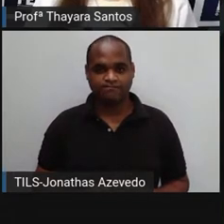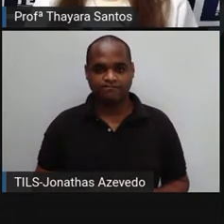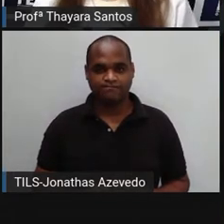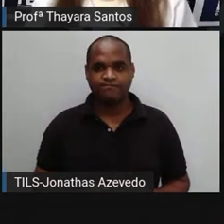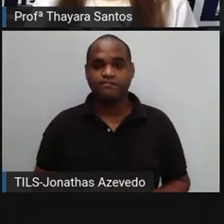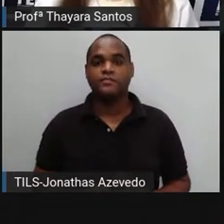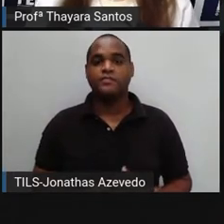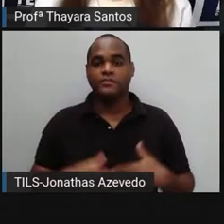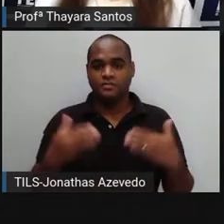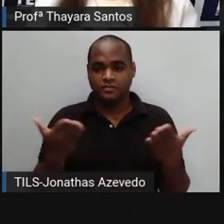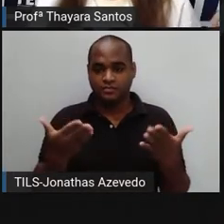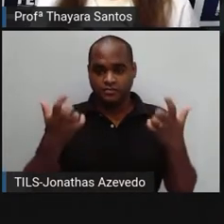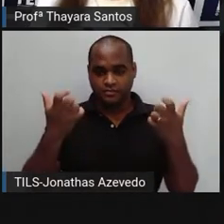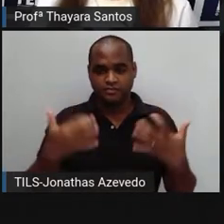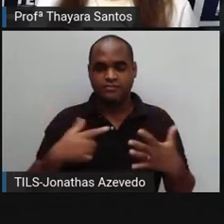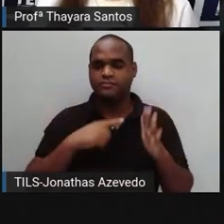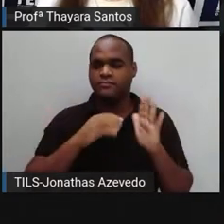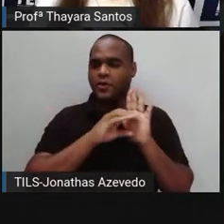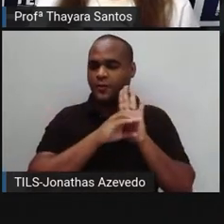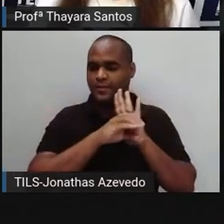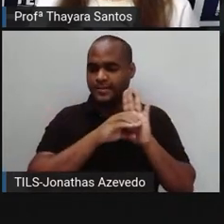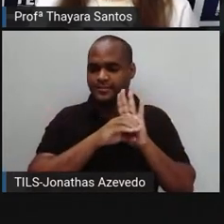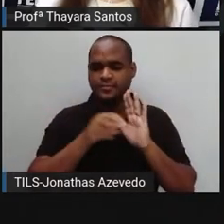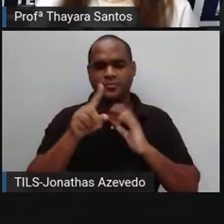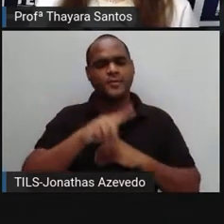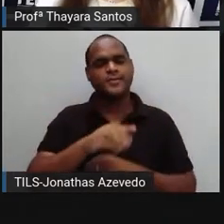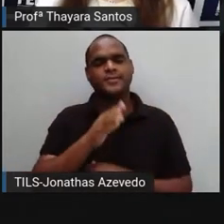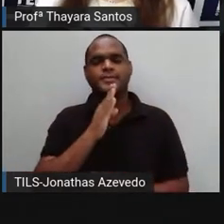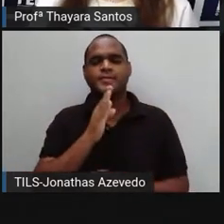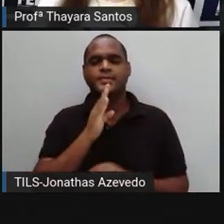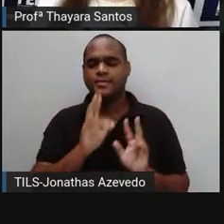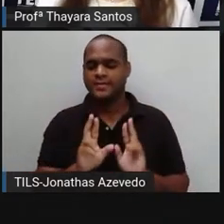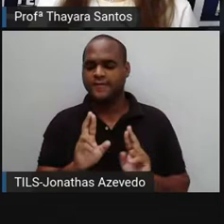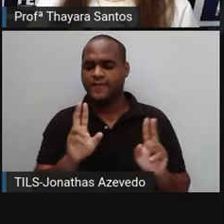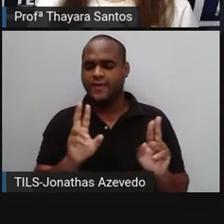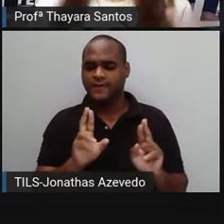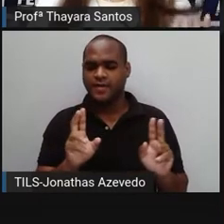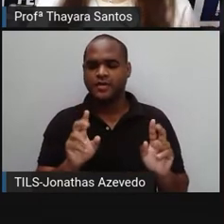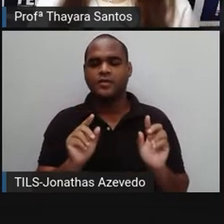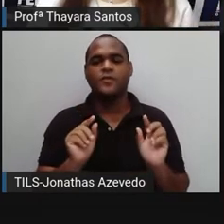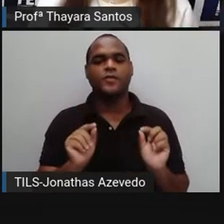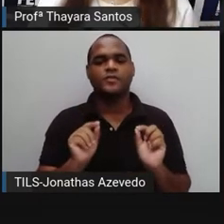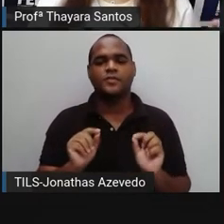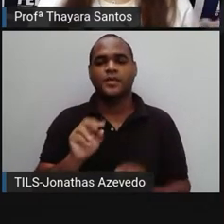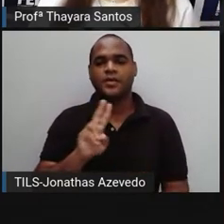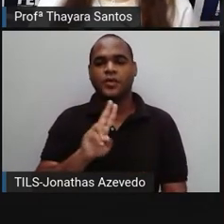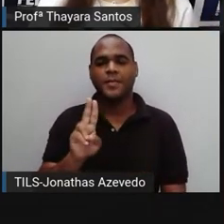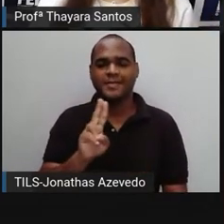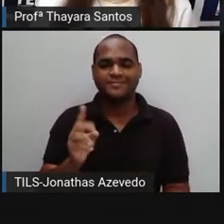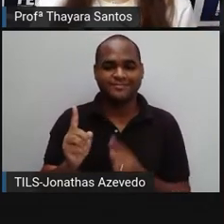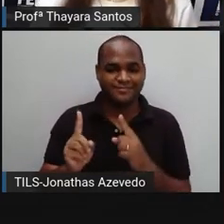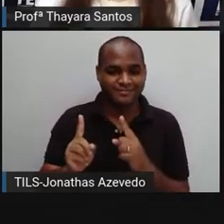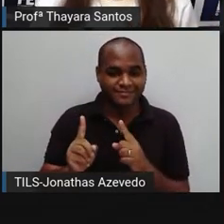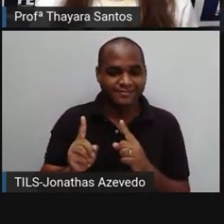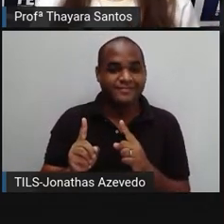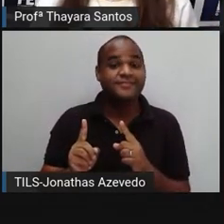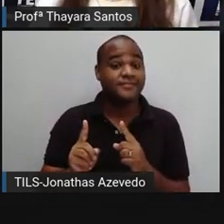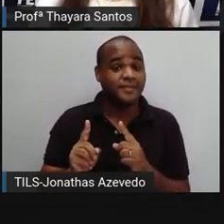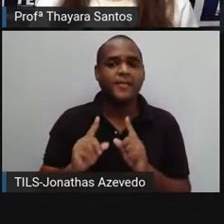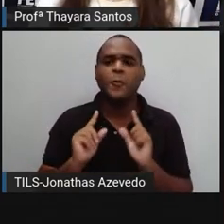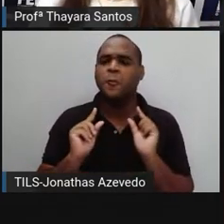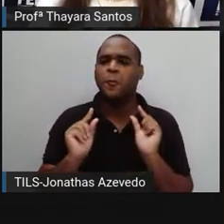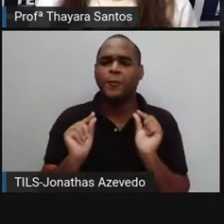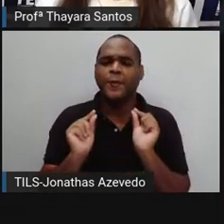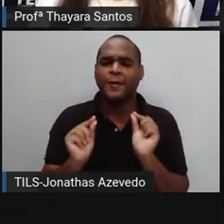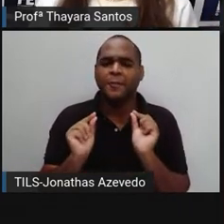Agora, só um conceito aí que a gente precisa diferenciar também, que são os produtos manufaturados. O que são